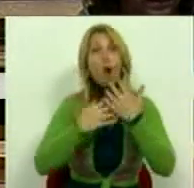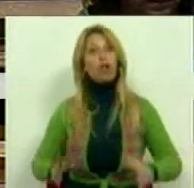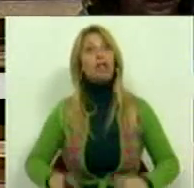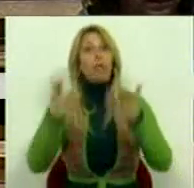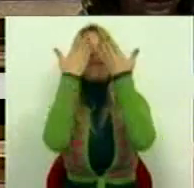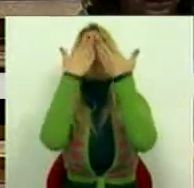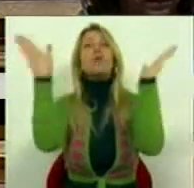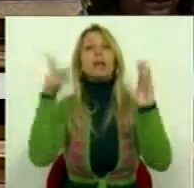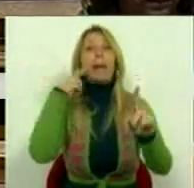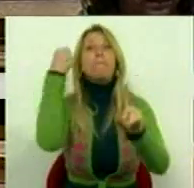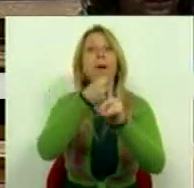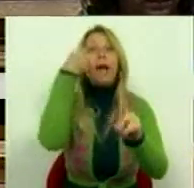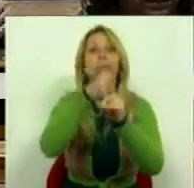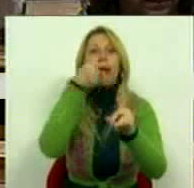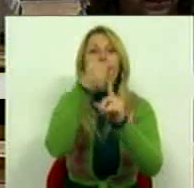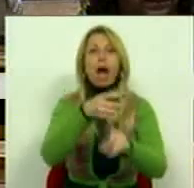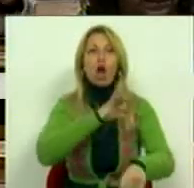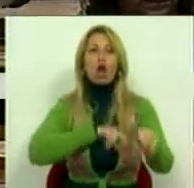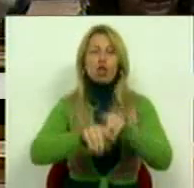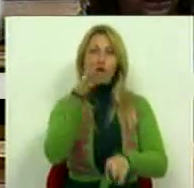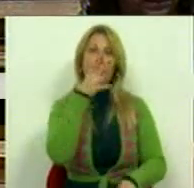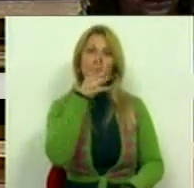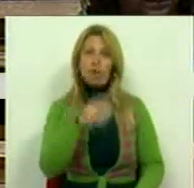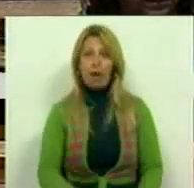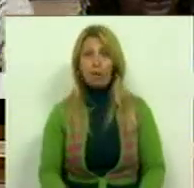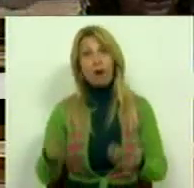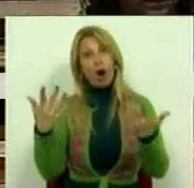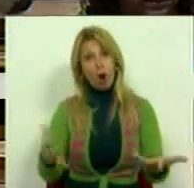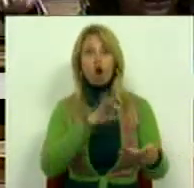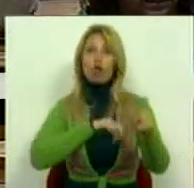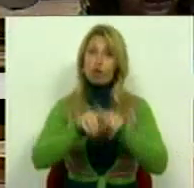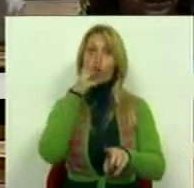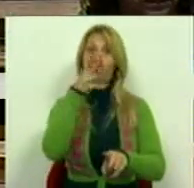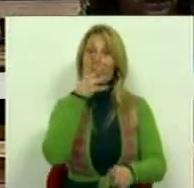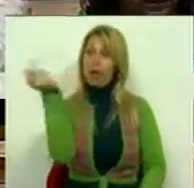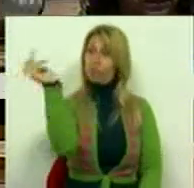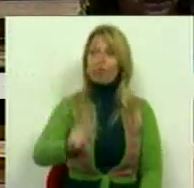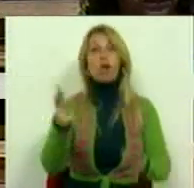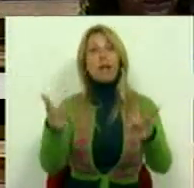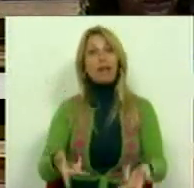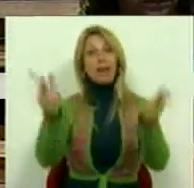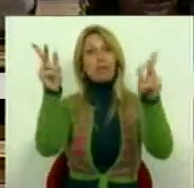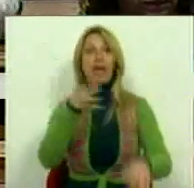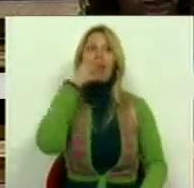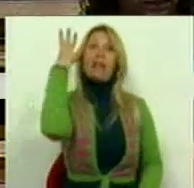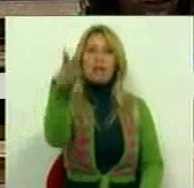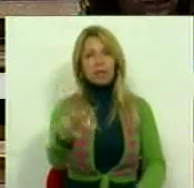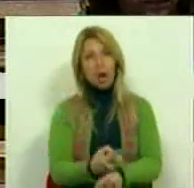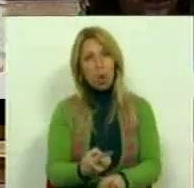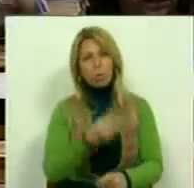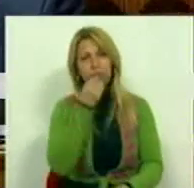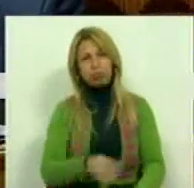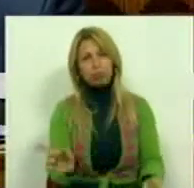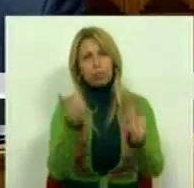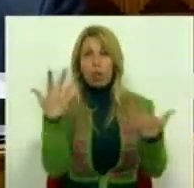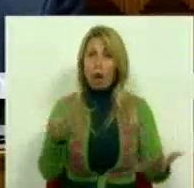batalharam, Sr. Deputado, para que o Sr. Deputado tivesse a liberdade de vir aqui a este Parlamento dizer os deslates que agora disse.